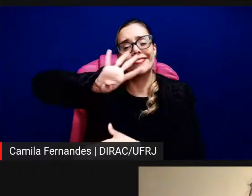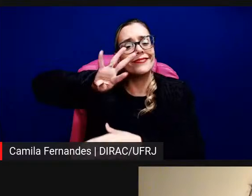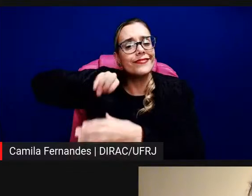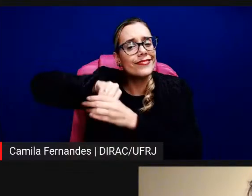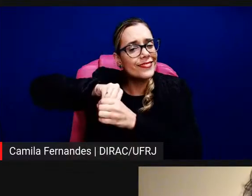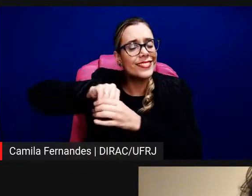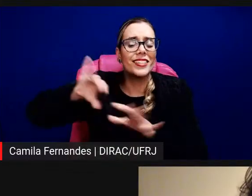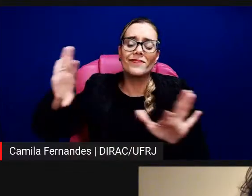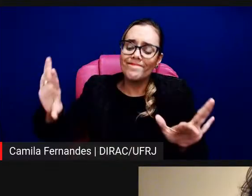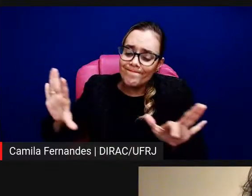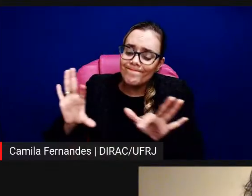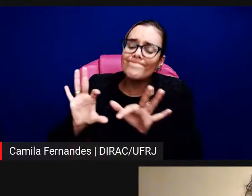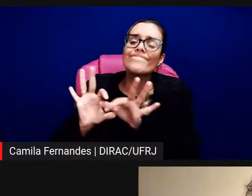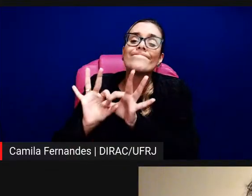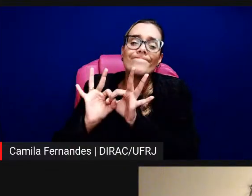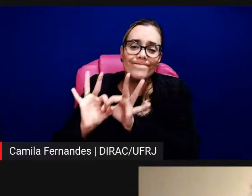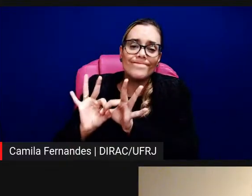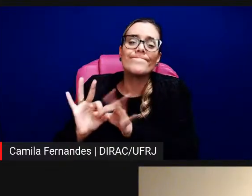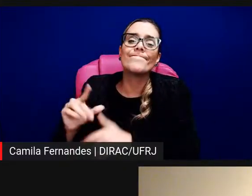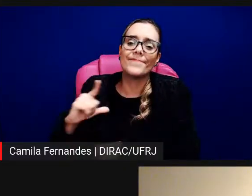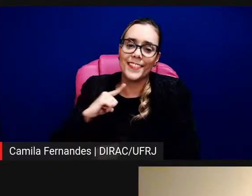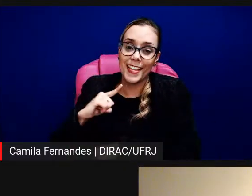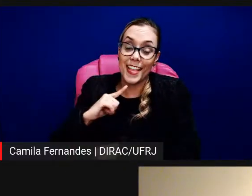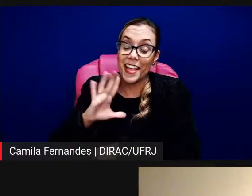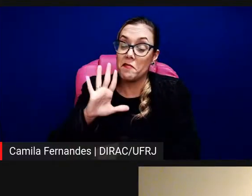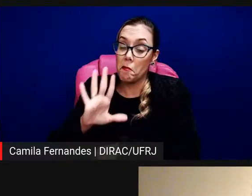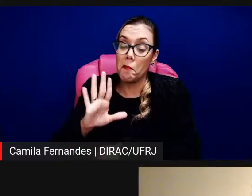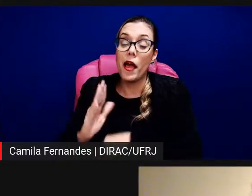e existem limites, claro, né? Eu acho que